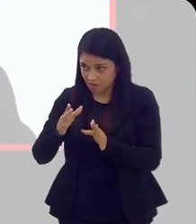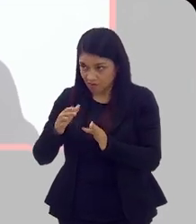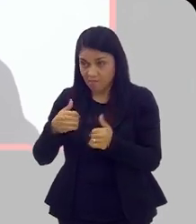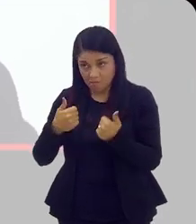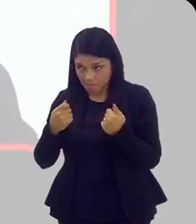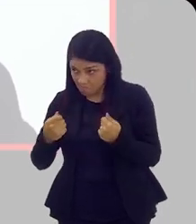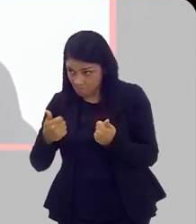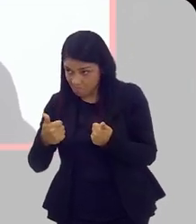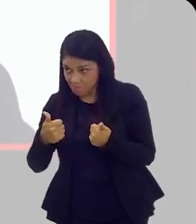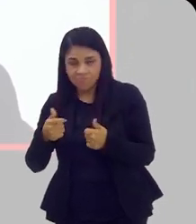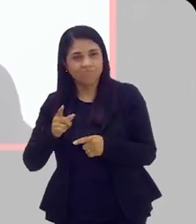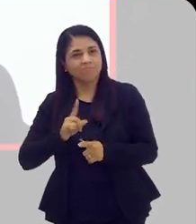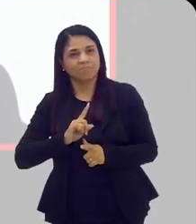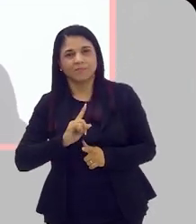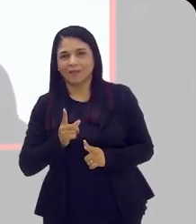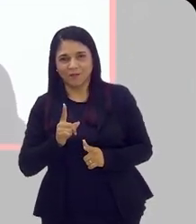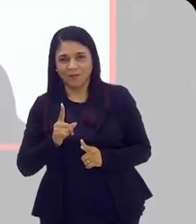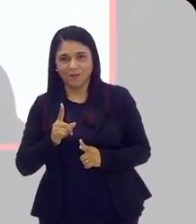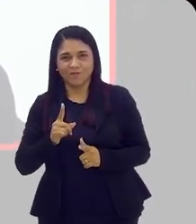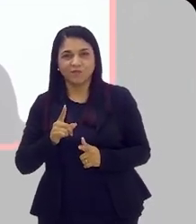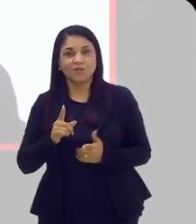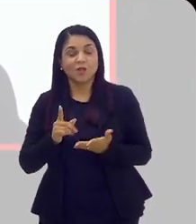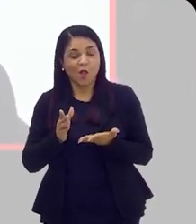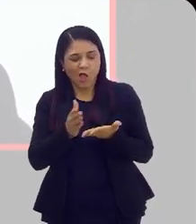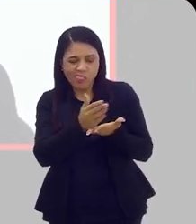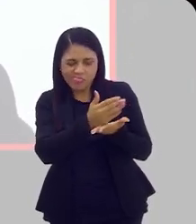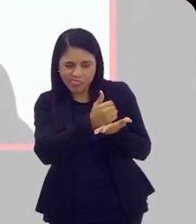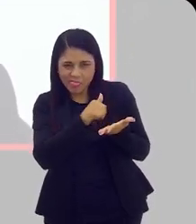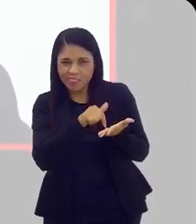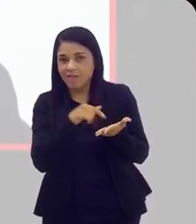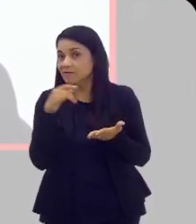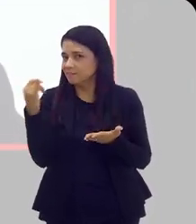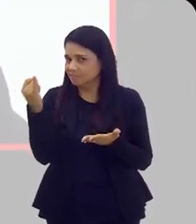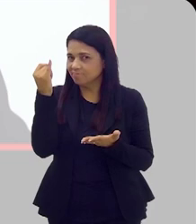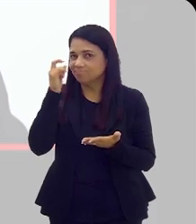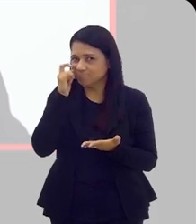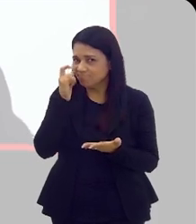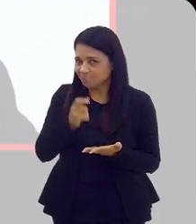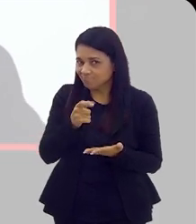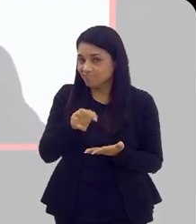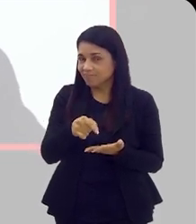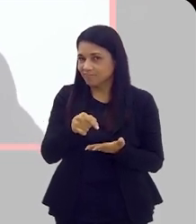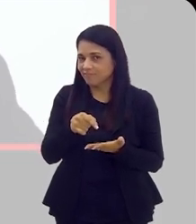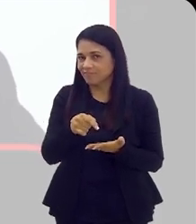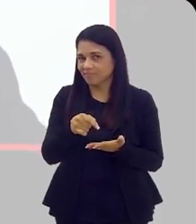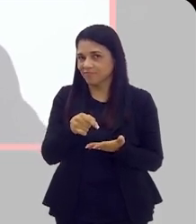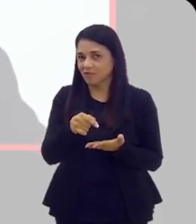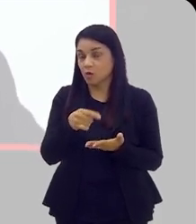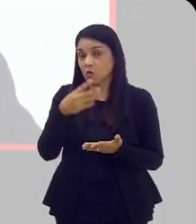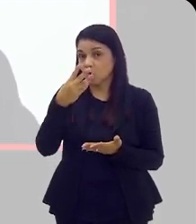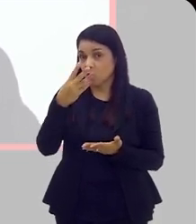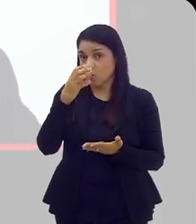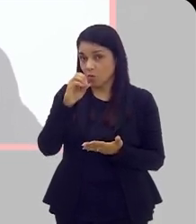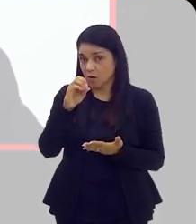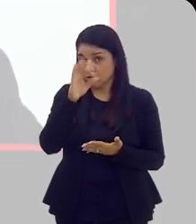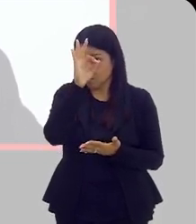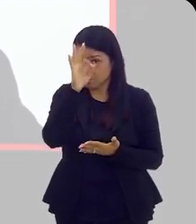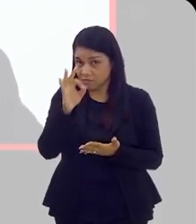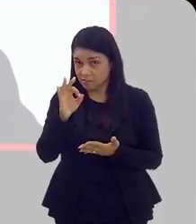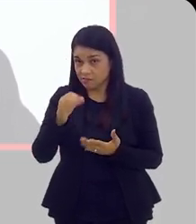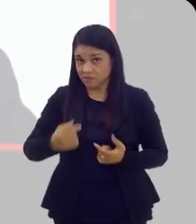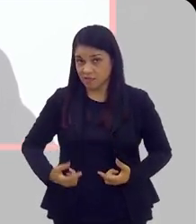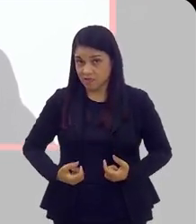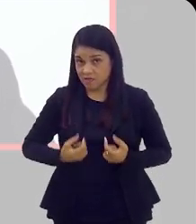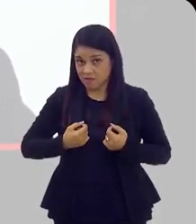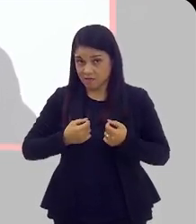Também não serve. Olha que dados interessantes pra gente ficar com isso na cabeça. Cerca de 40% dos